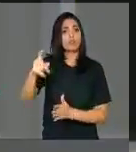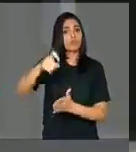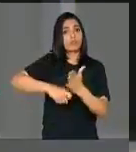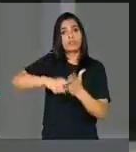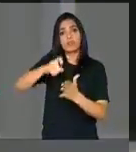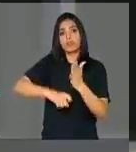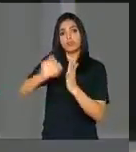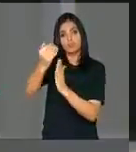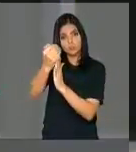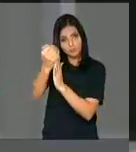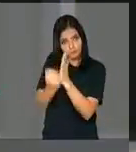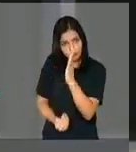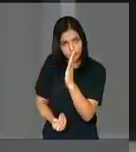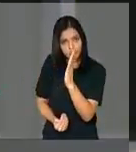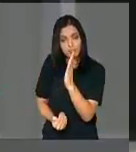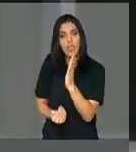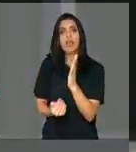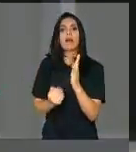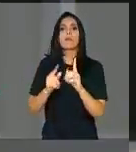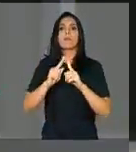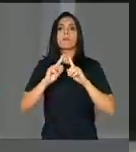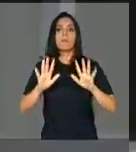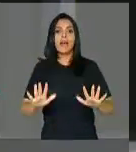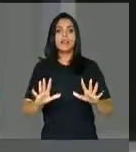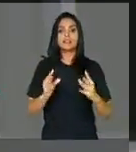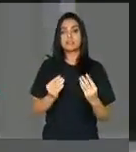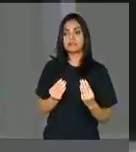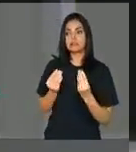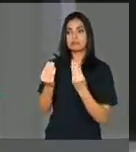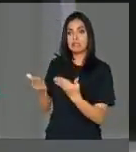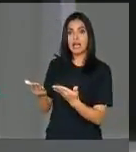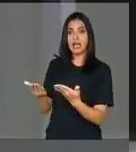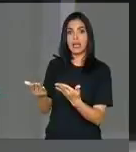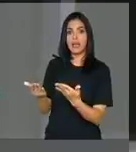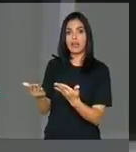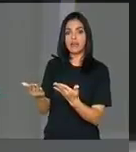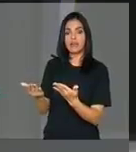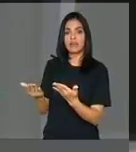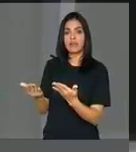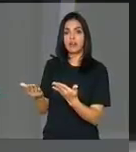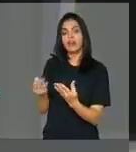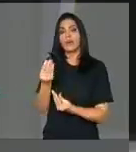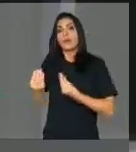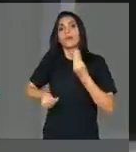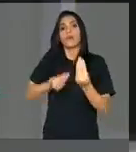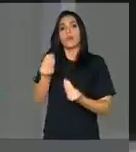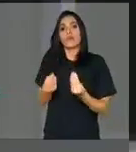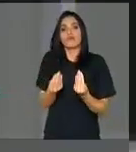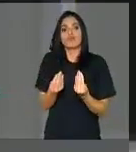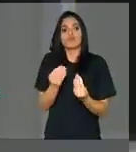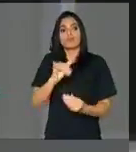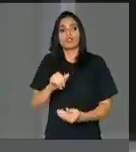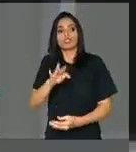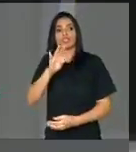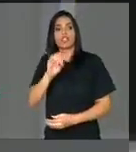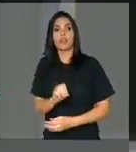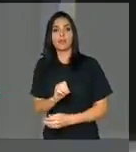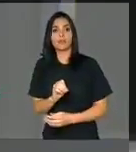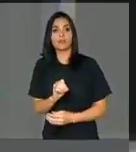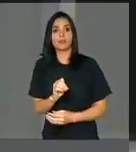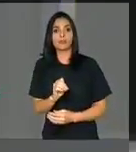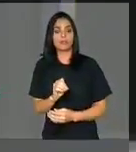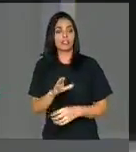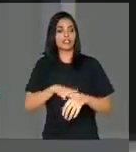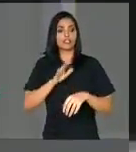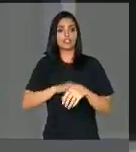Tem que dar contrapartida. Tem que responder por